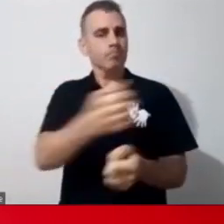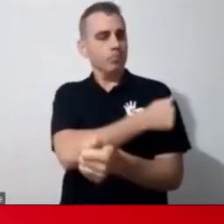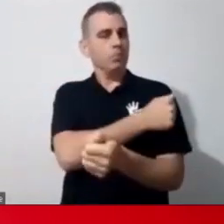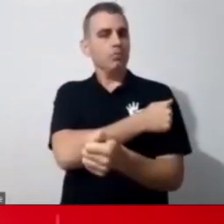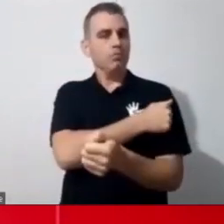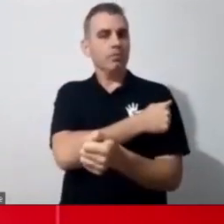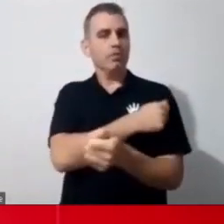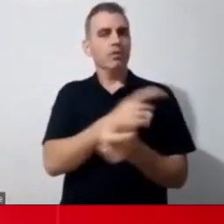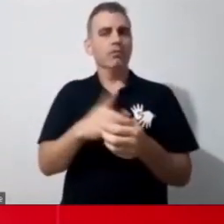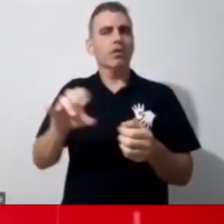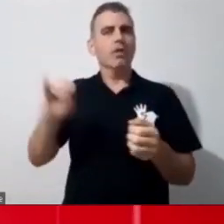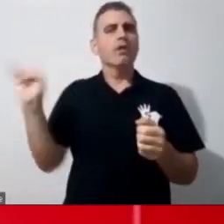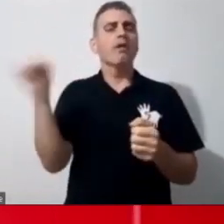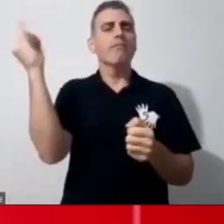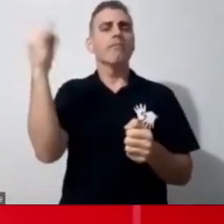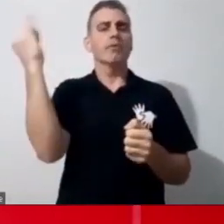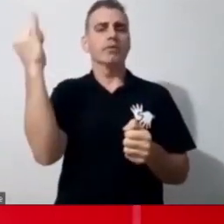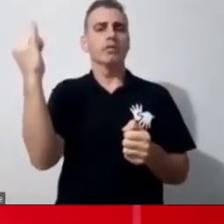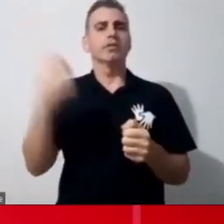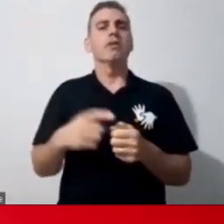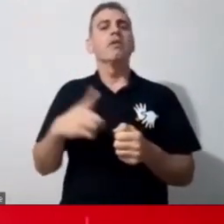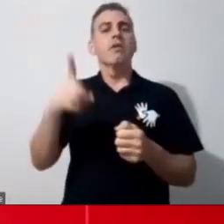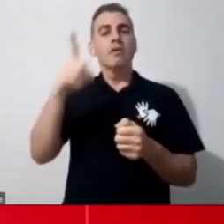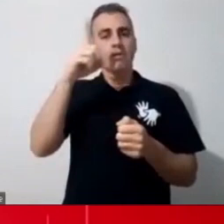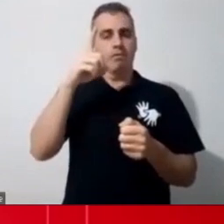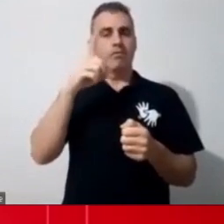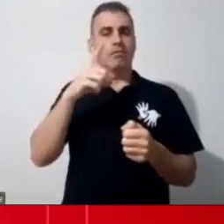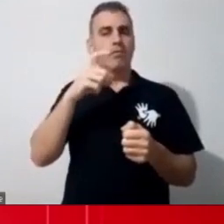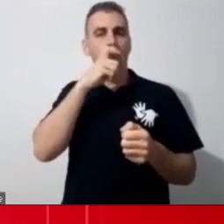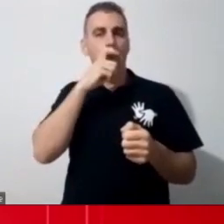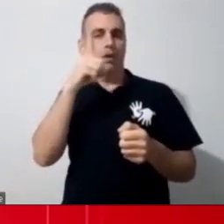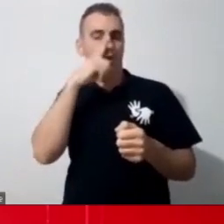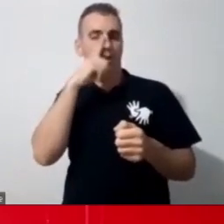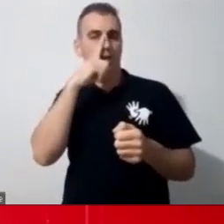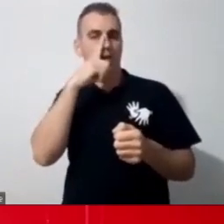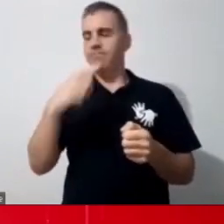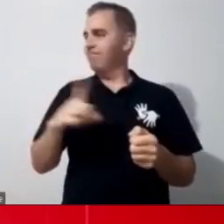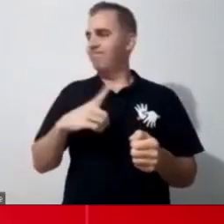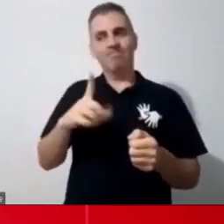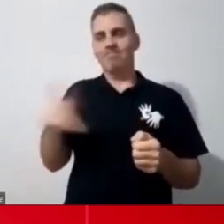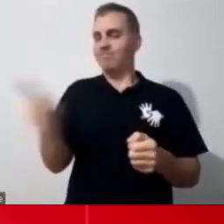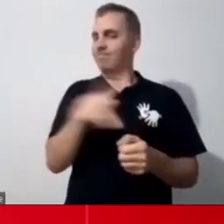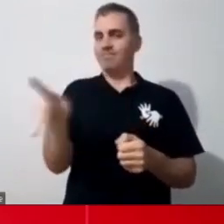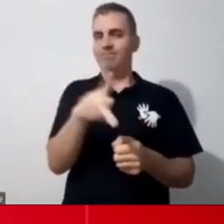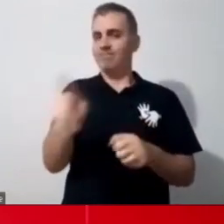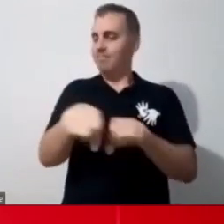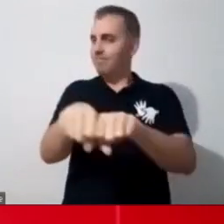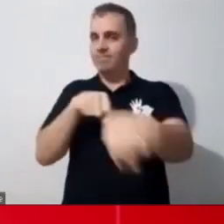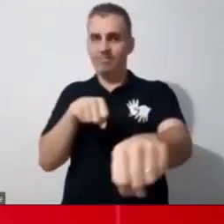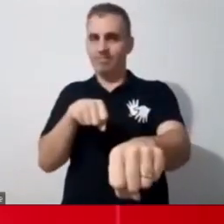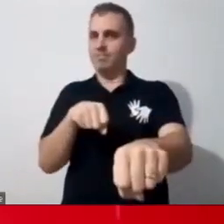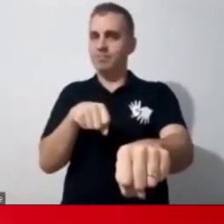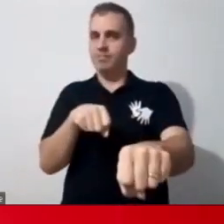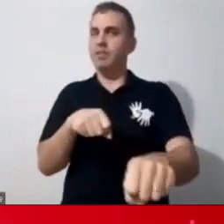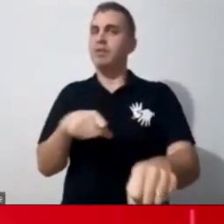muito importante, o pai, a mãe, ele não é professor, né. Nós temos a formação, eles não